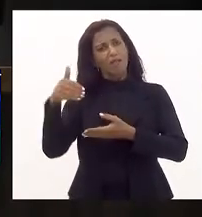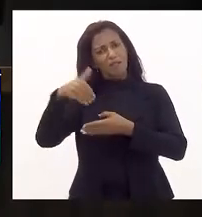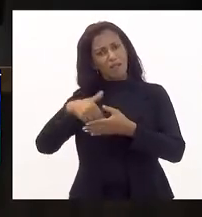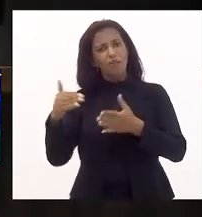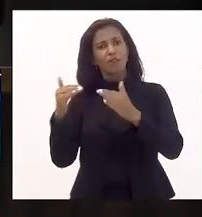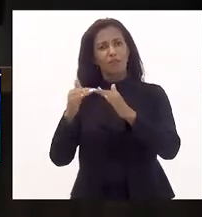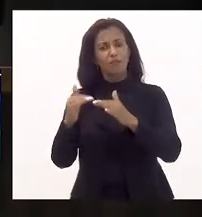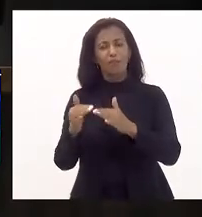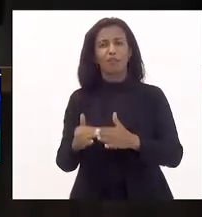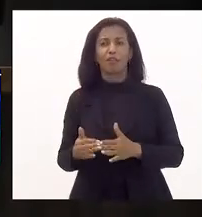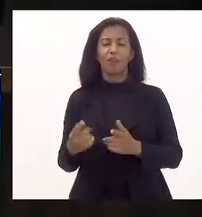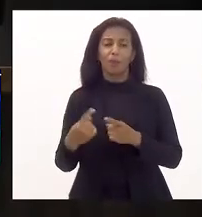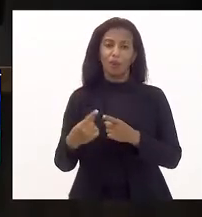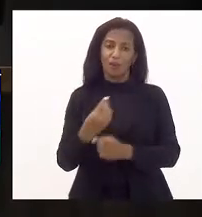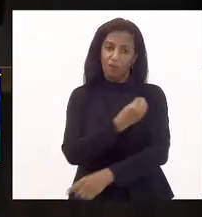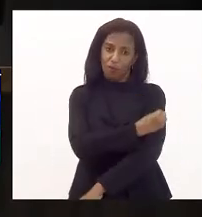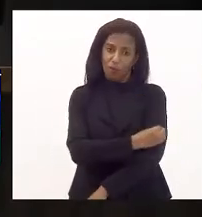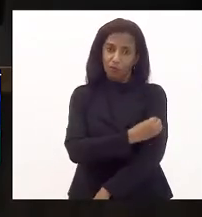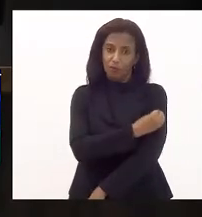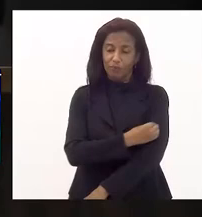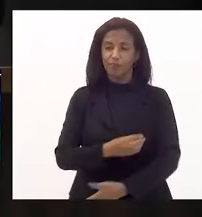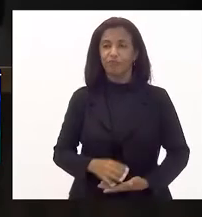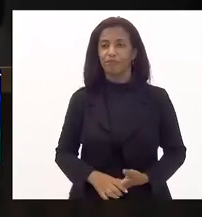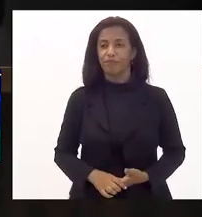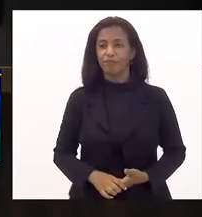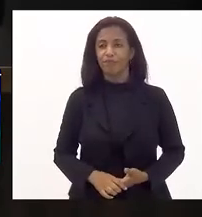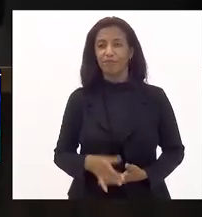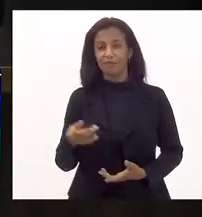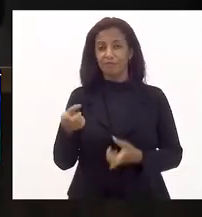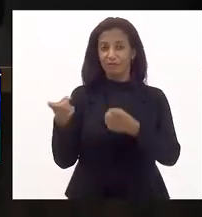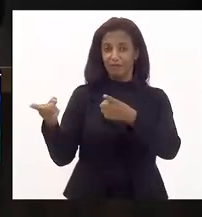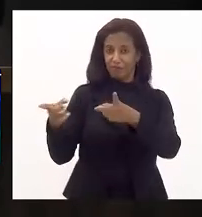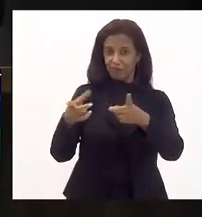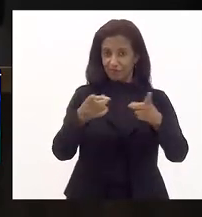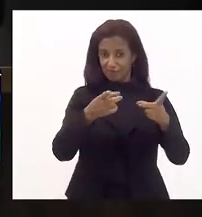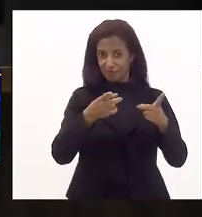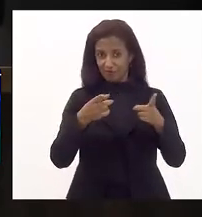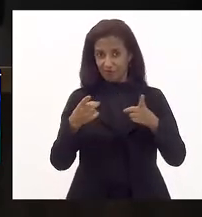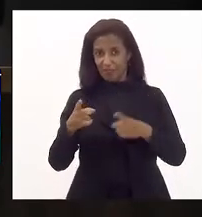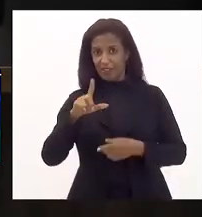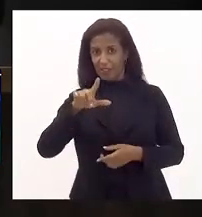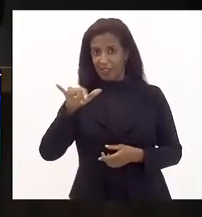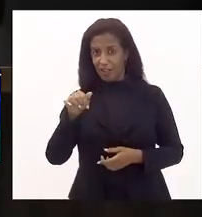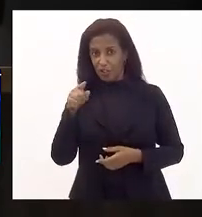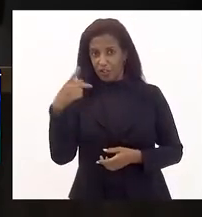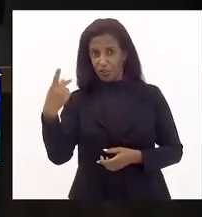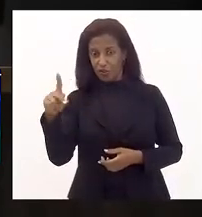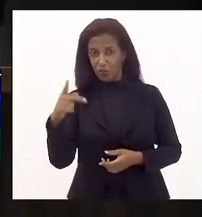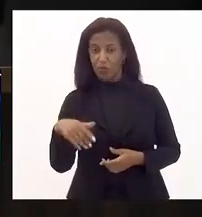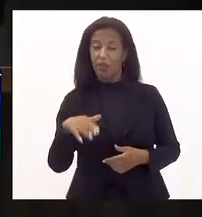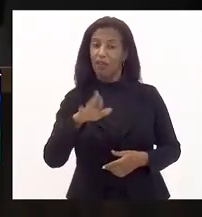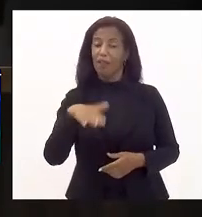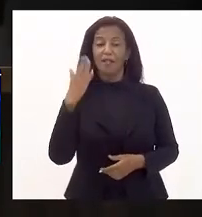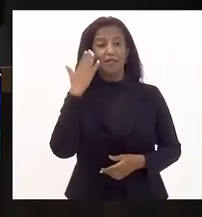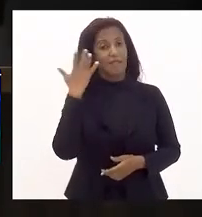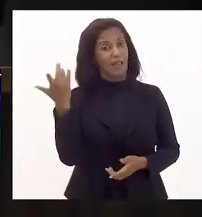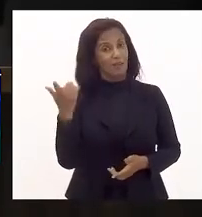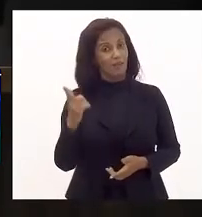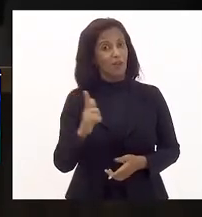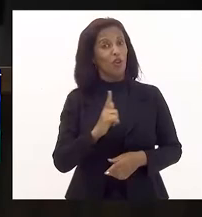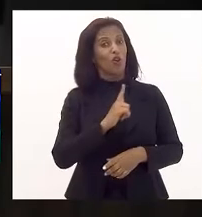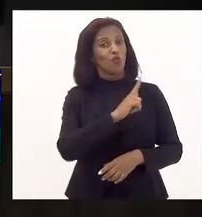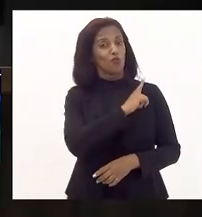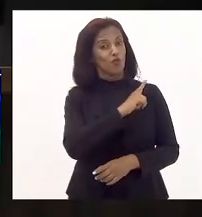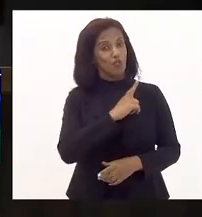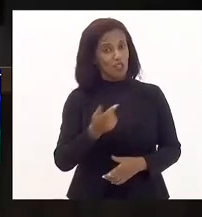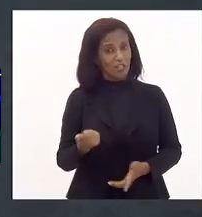porque o álcool, que é comercializado nas suas lojas, quem sabe o gerente do banco ali em Nova